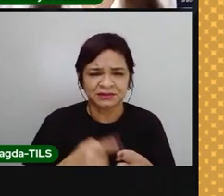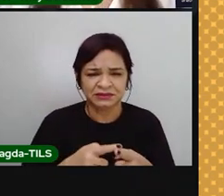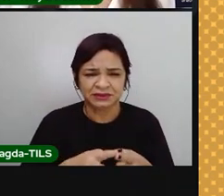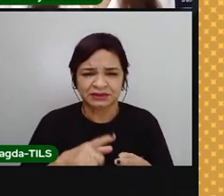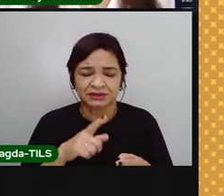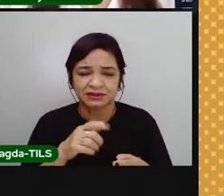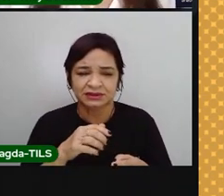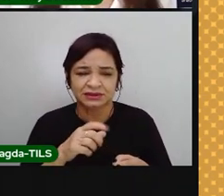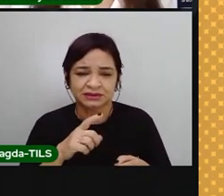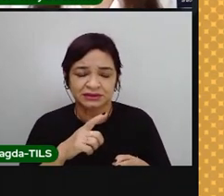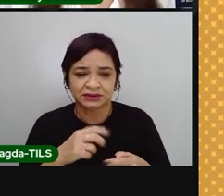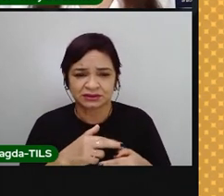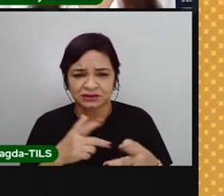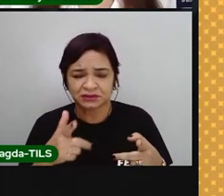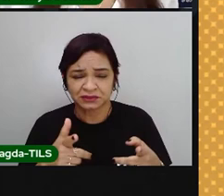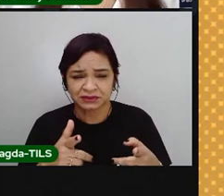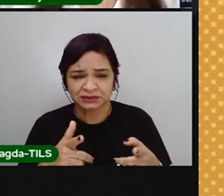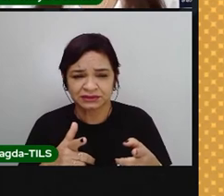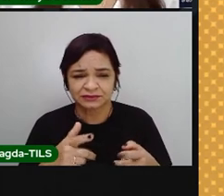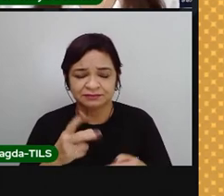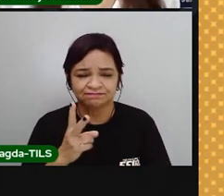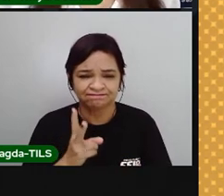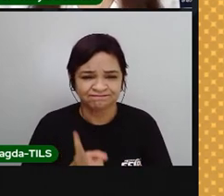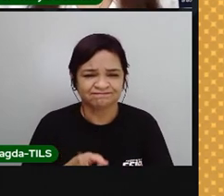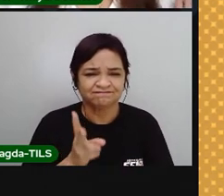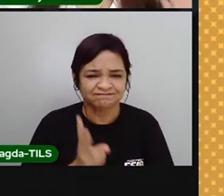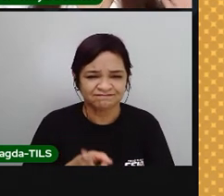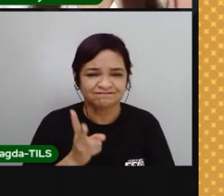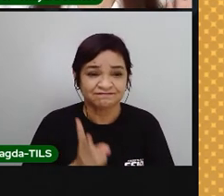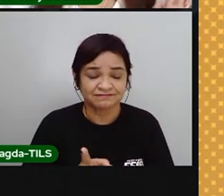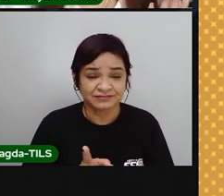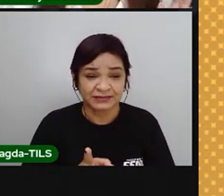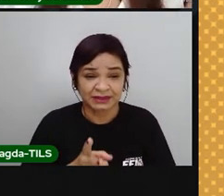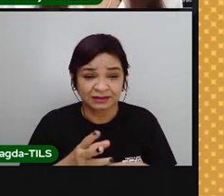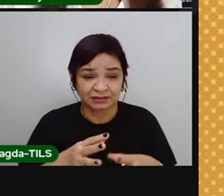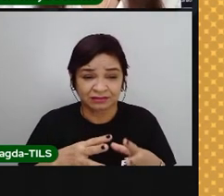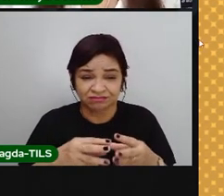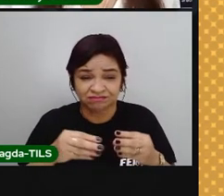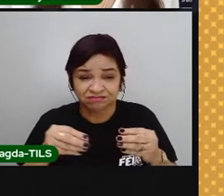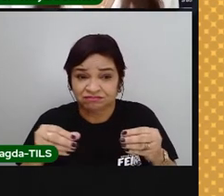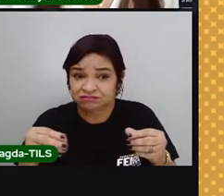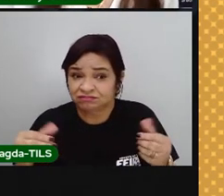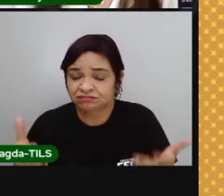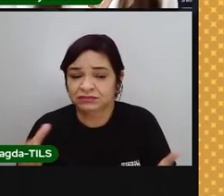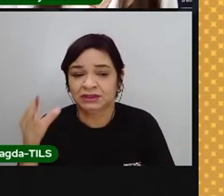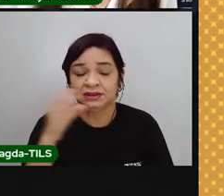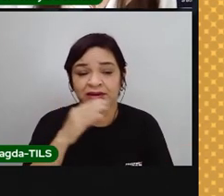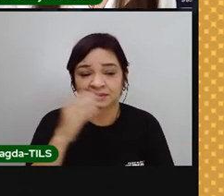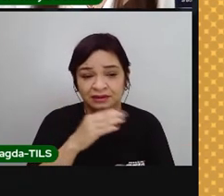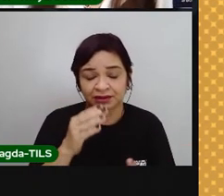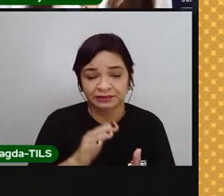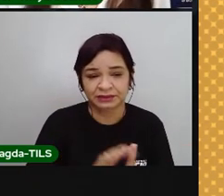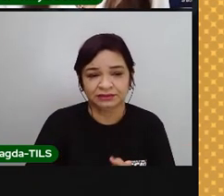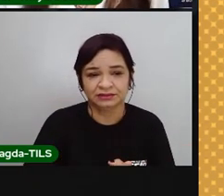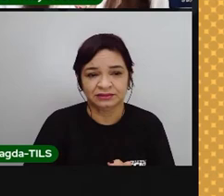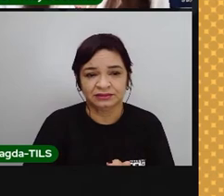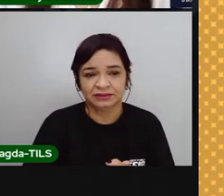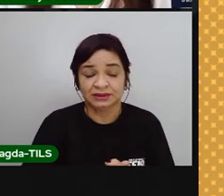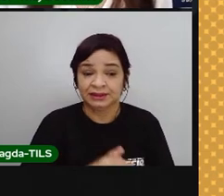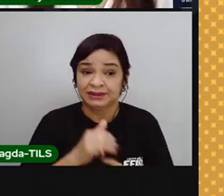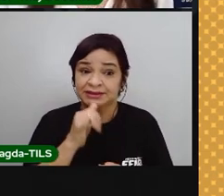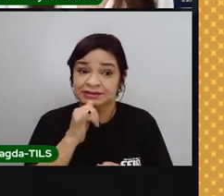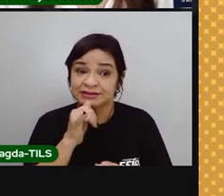ambiente, e vão poluir menos o planeta, ótimo. Mas nem sempre a gente pode, né? Então, descartar o lixo de forma